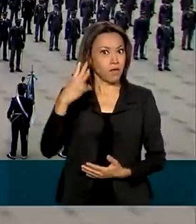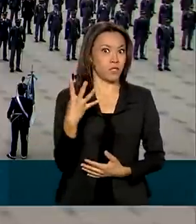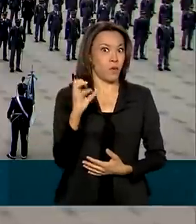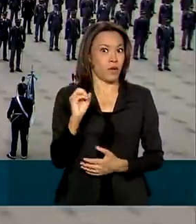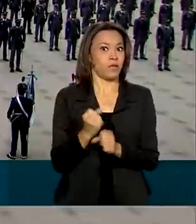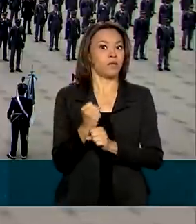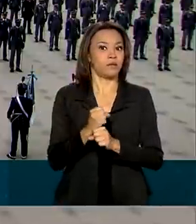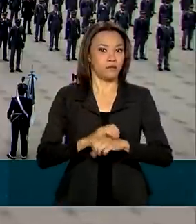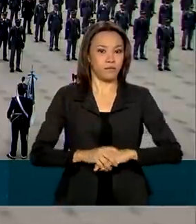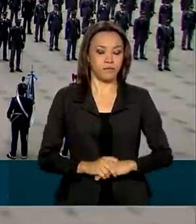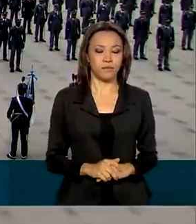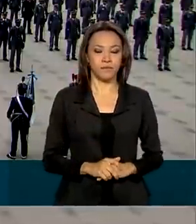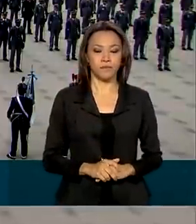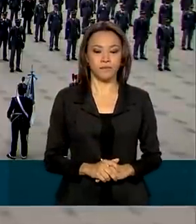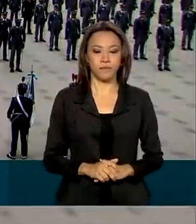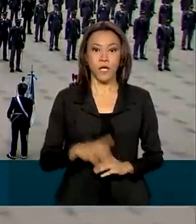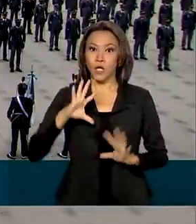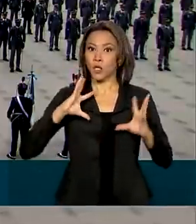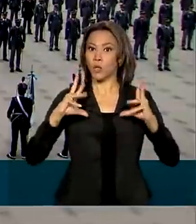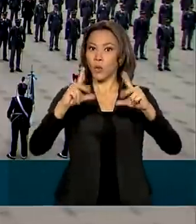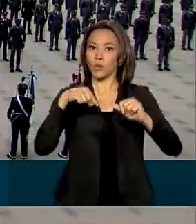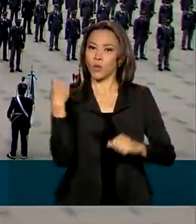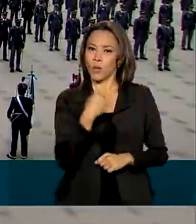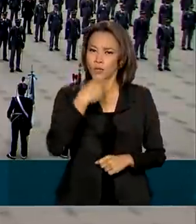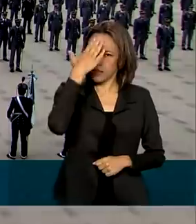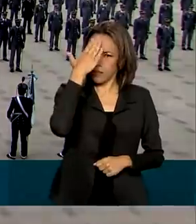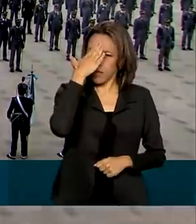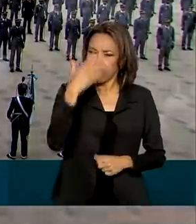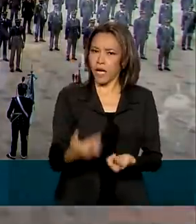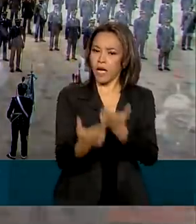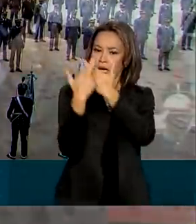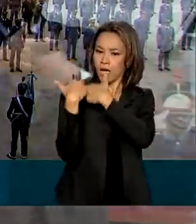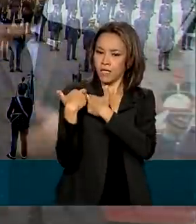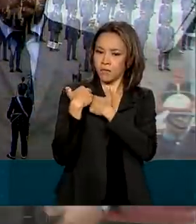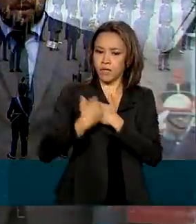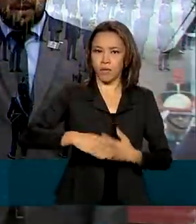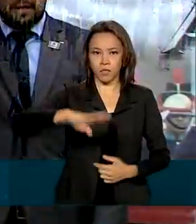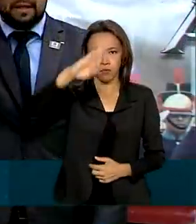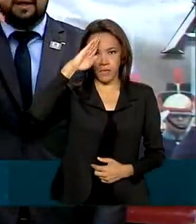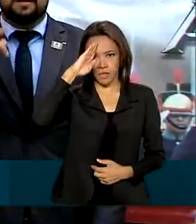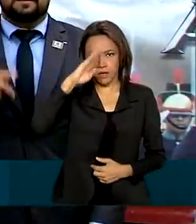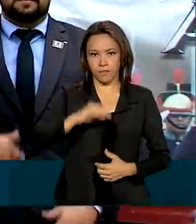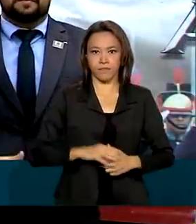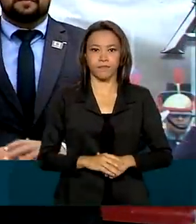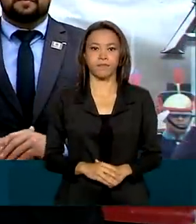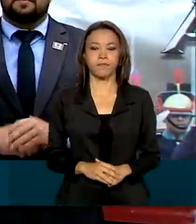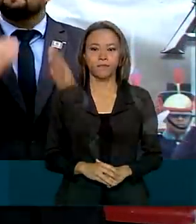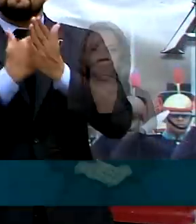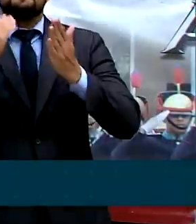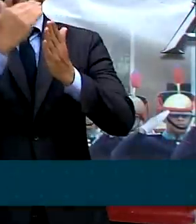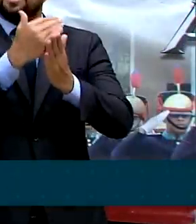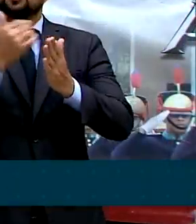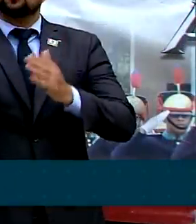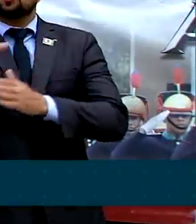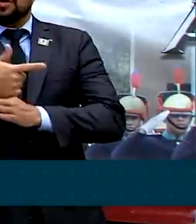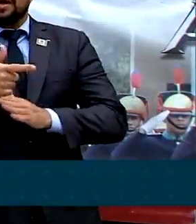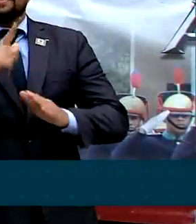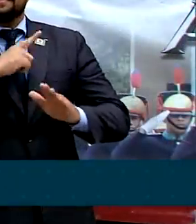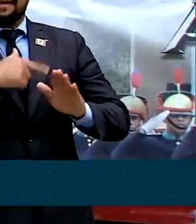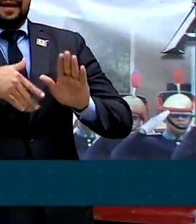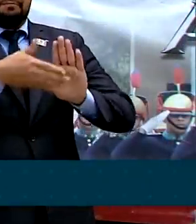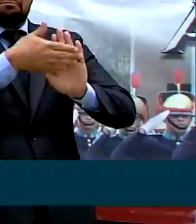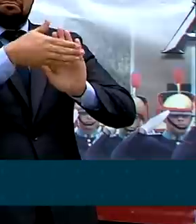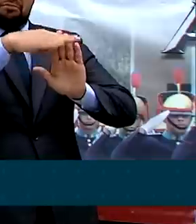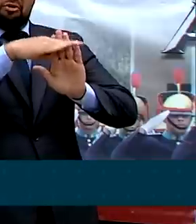anos. Todos nós sabemos que o papel do militar, além daquele garantido e definido na